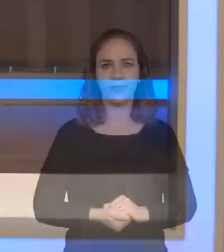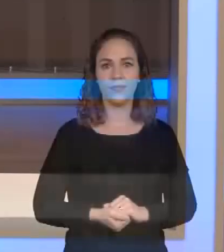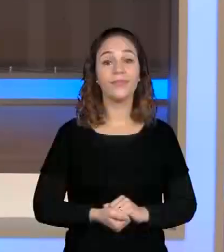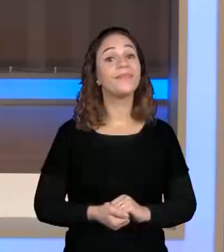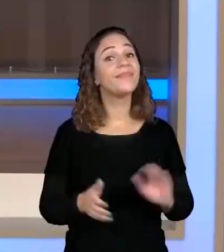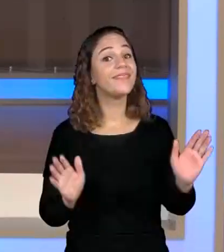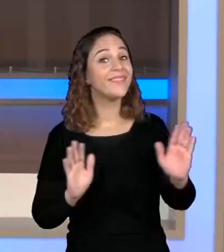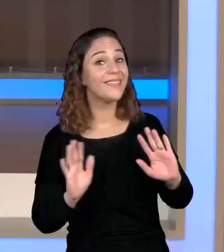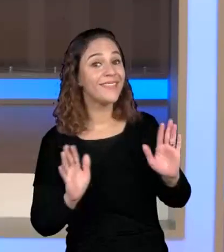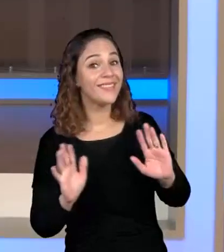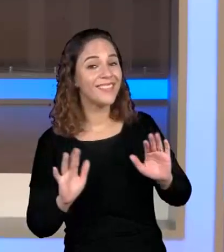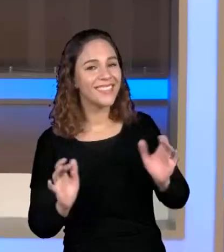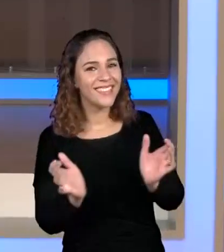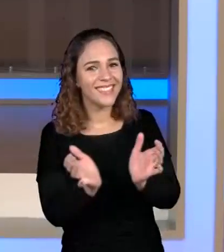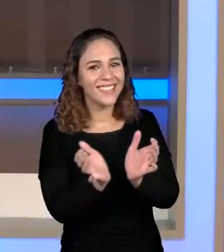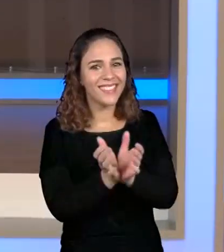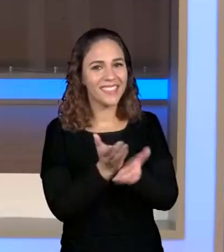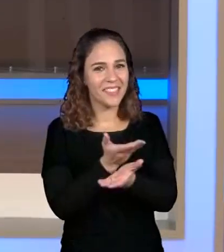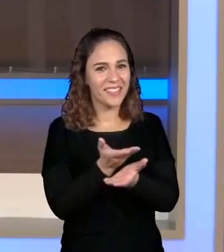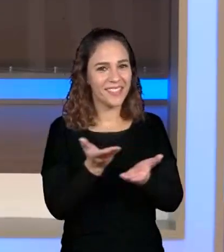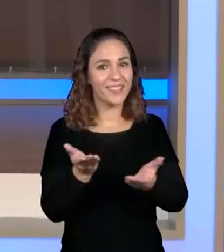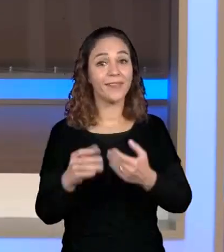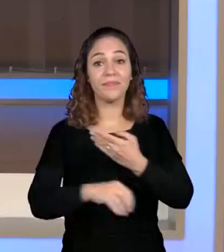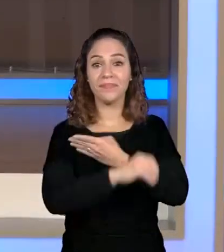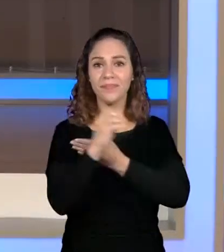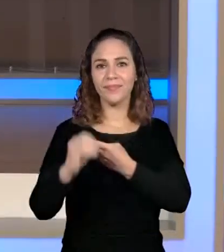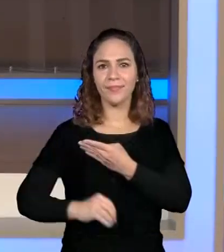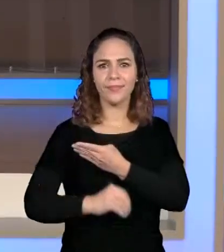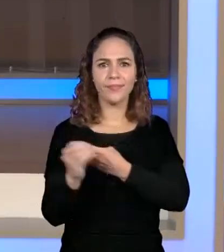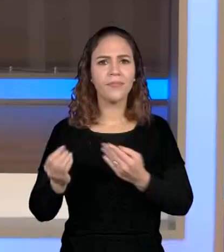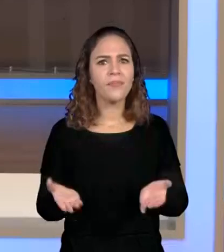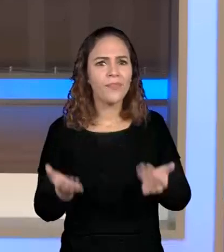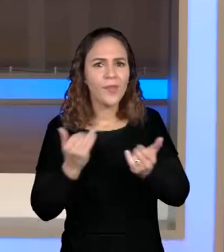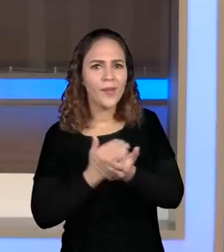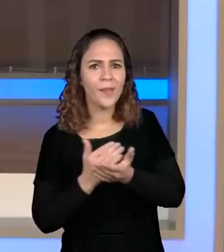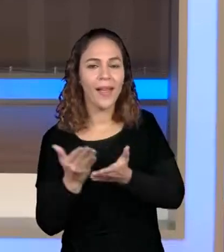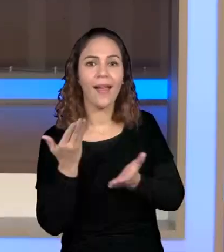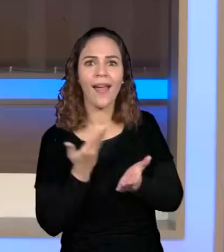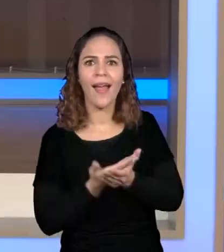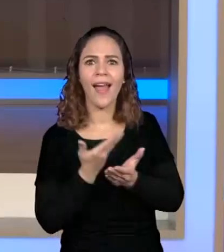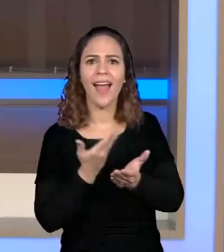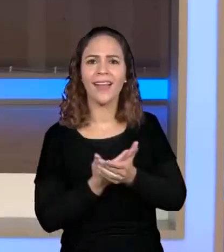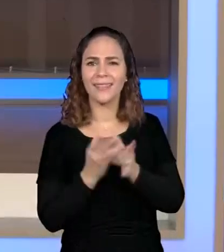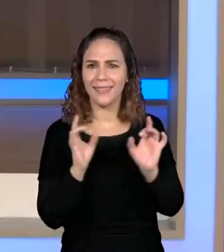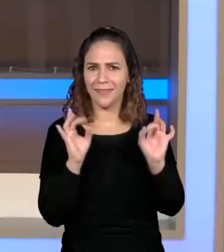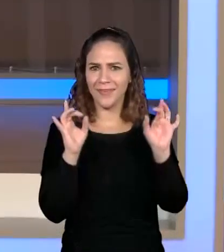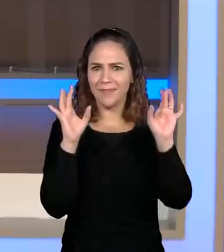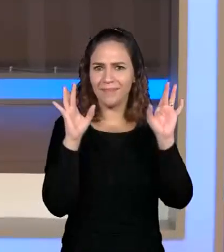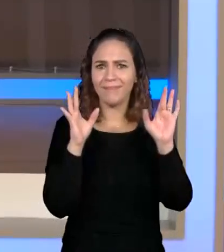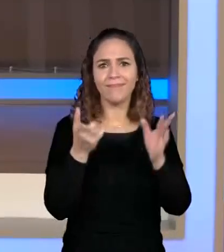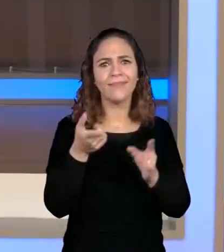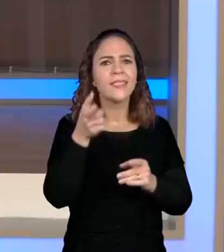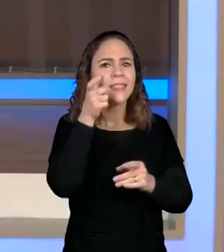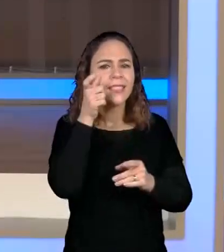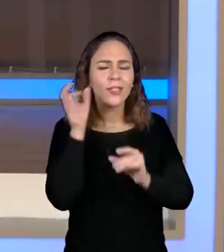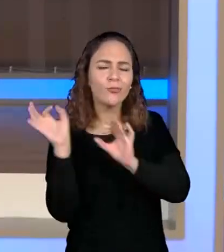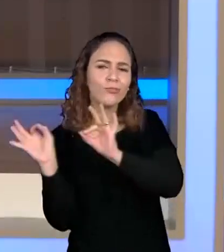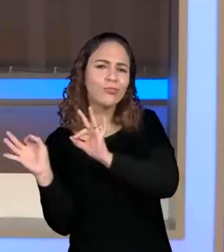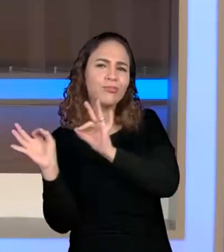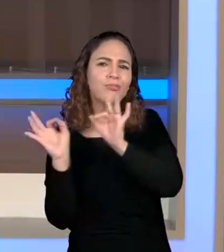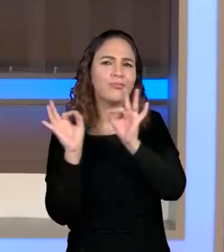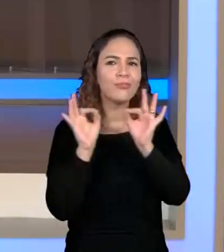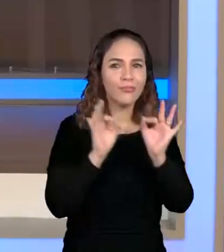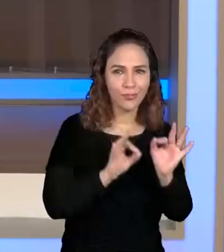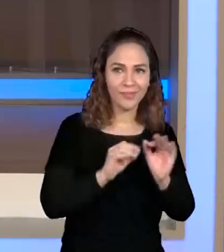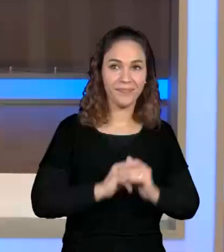Olá, galerinha aqui do Centro de Mídia, vamos começar mais uma super aula e quero que você acompanhe esse vídeo do início até o fim, hein?